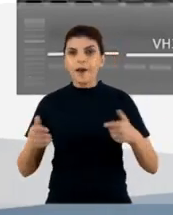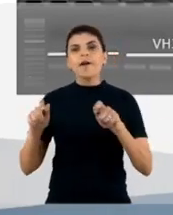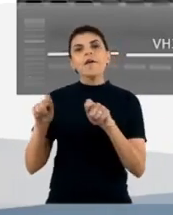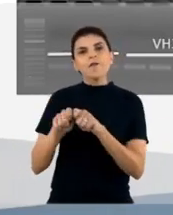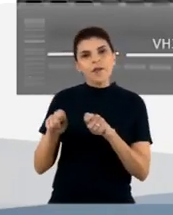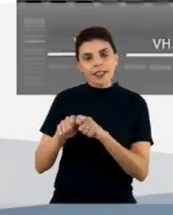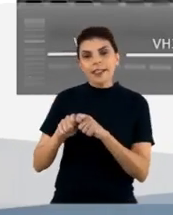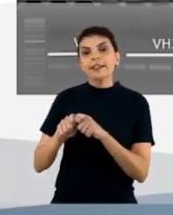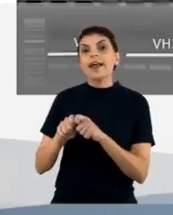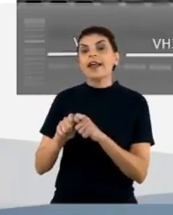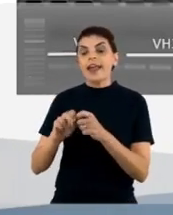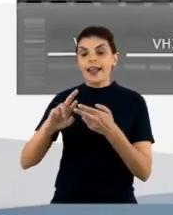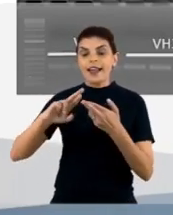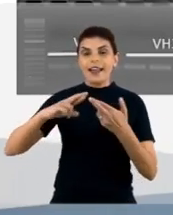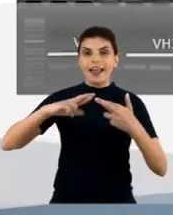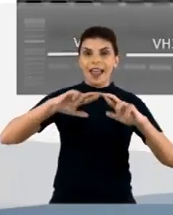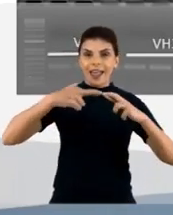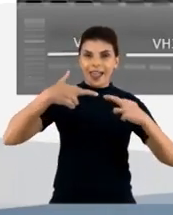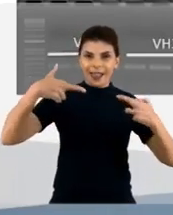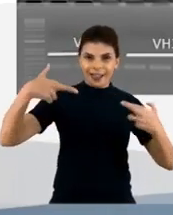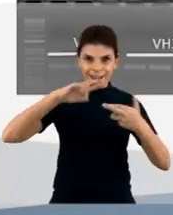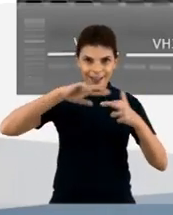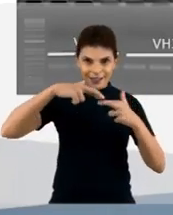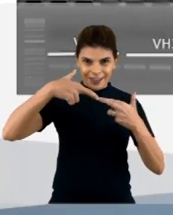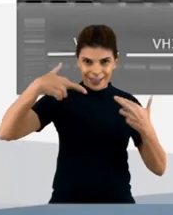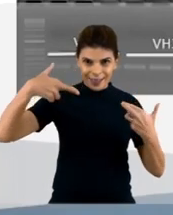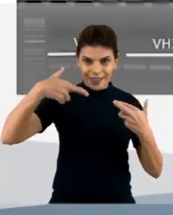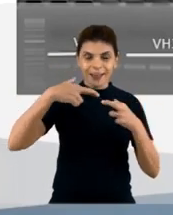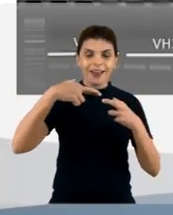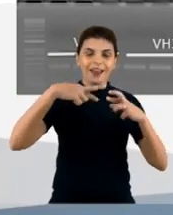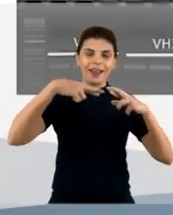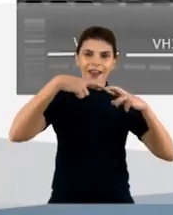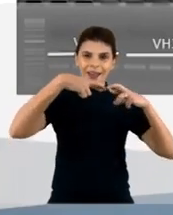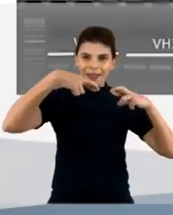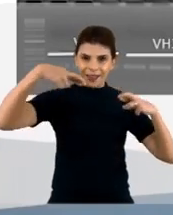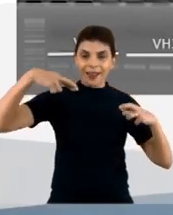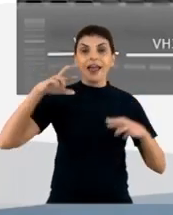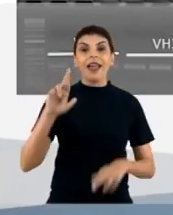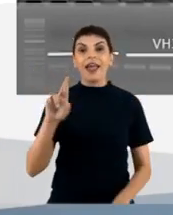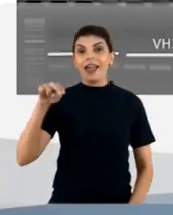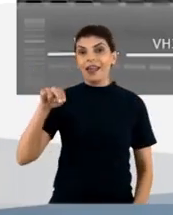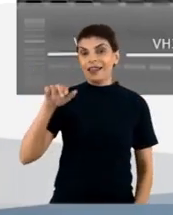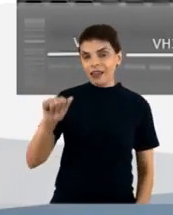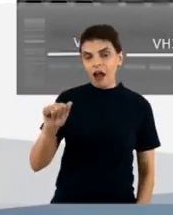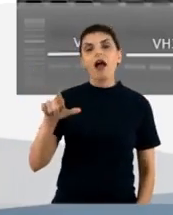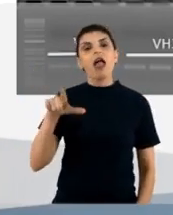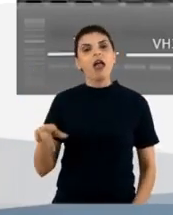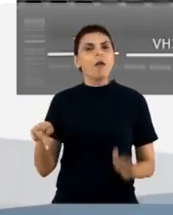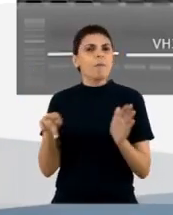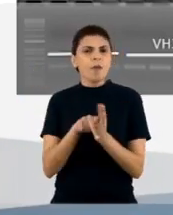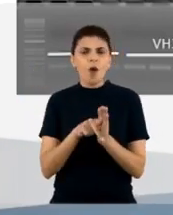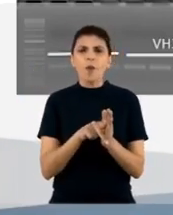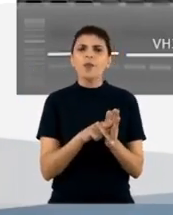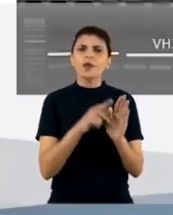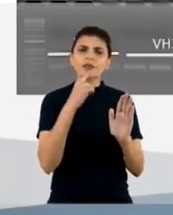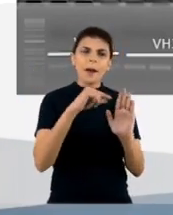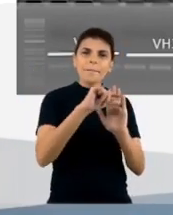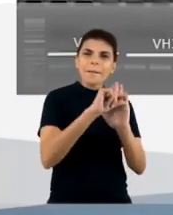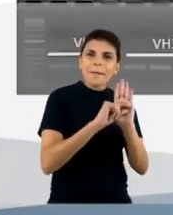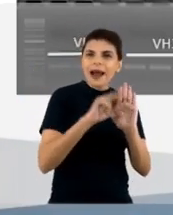então o RNA dessas células que são representativas de todos os transcritos